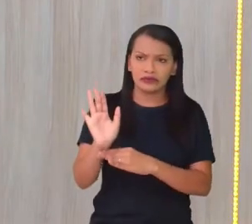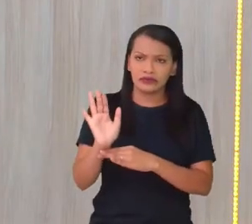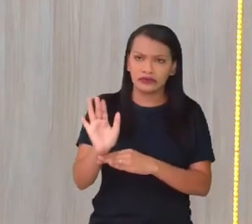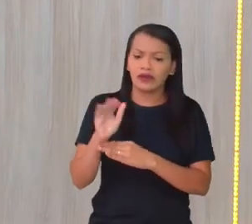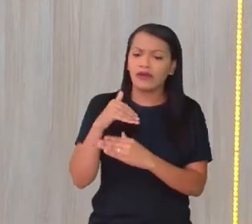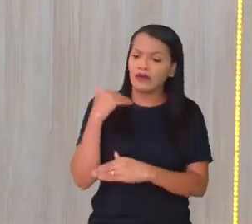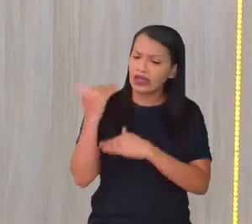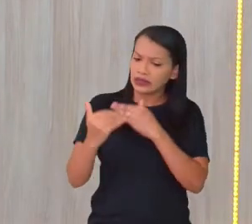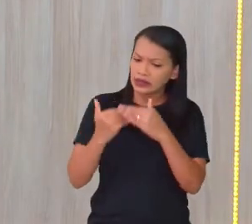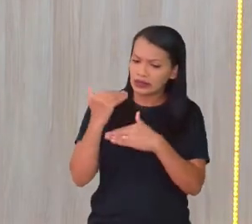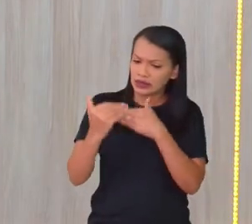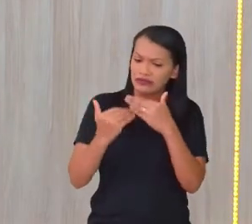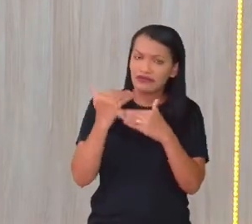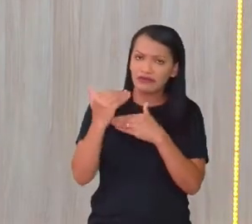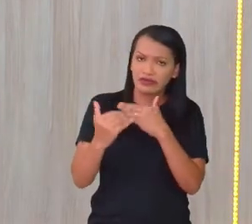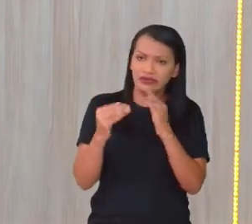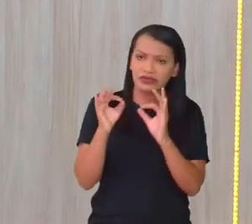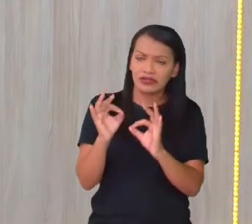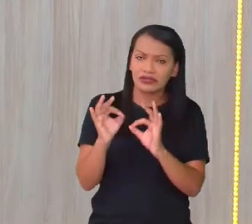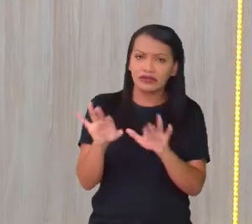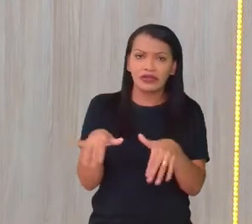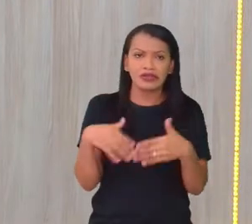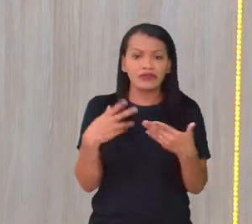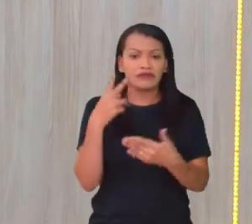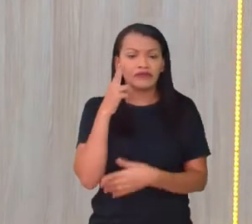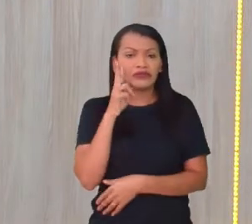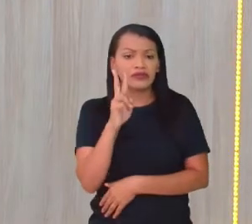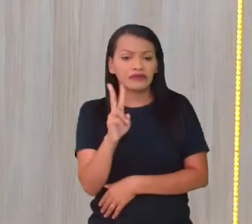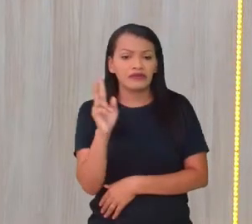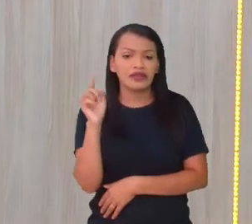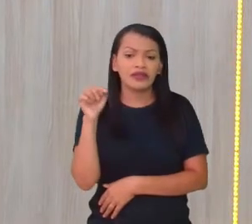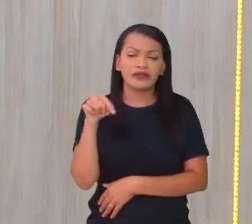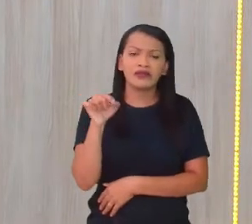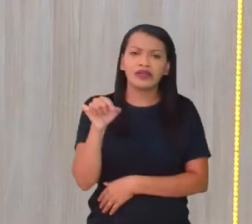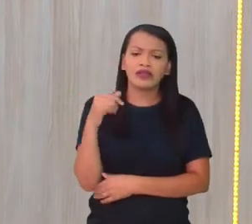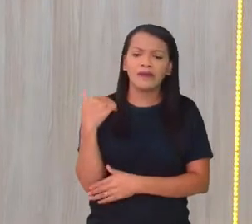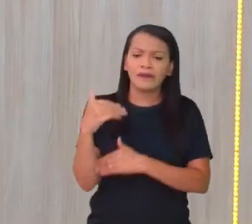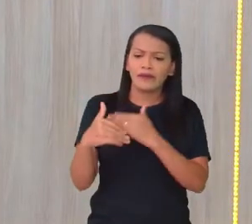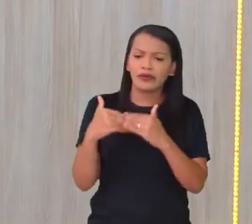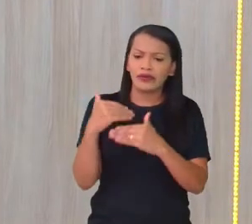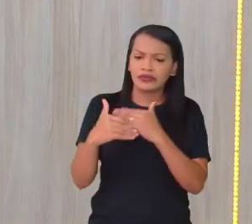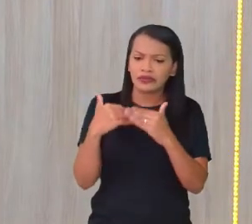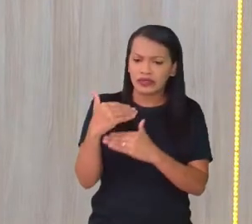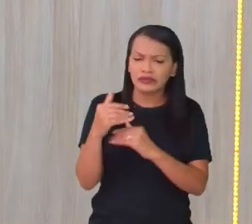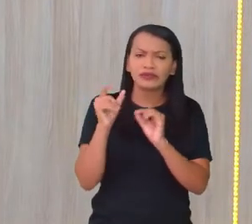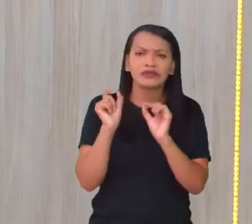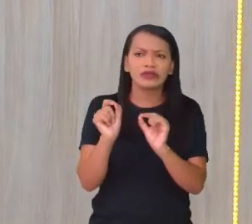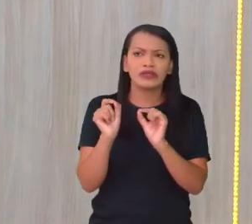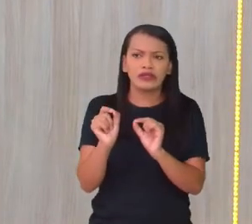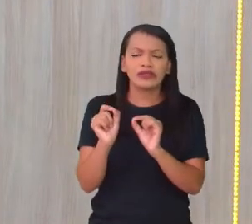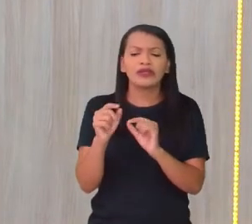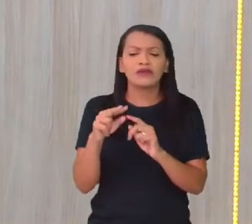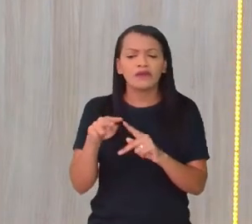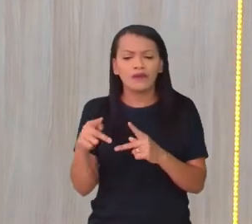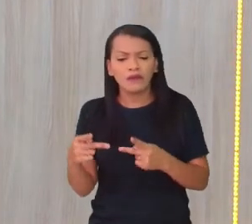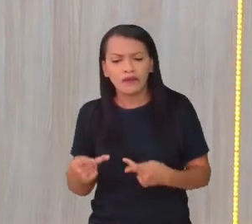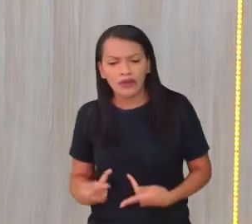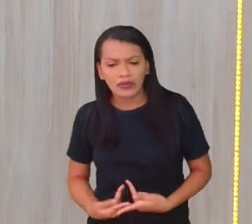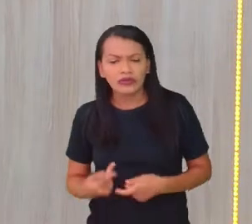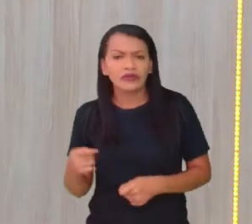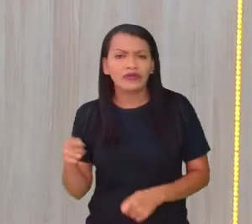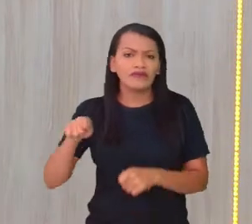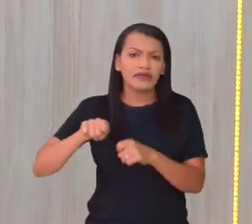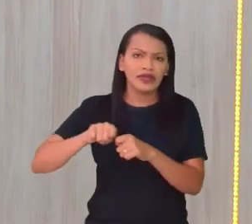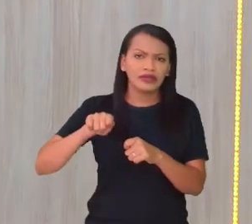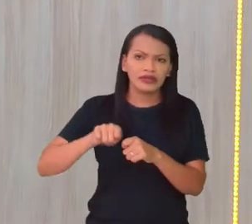desenvolver. Então, você vê aqui um processozinho em que o ser humano está fazendo uma